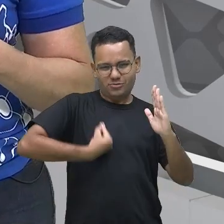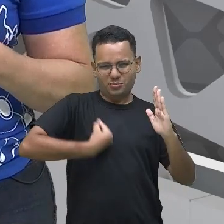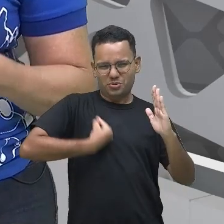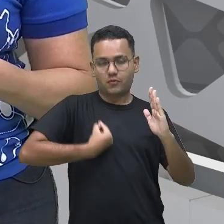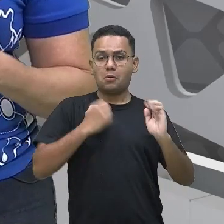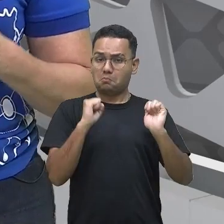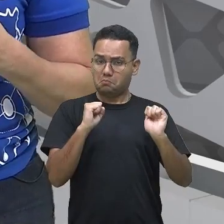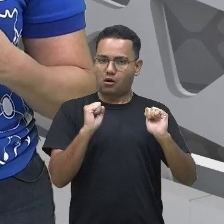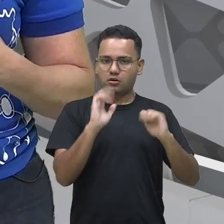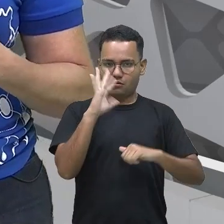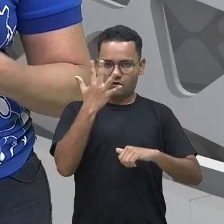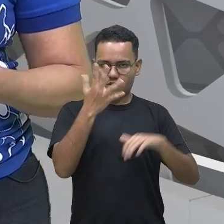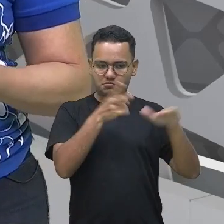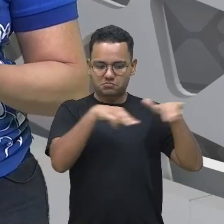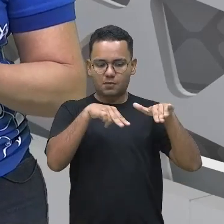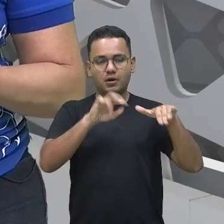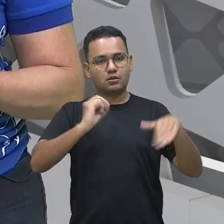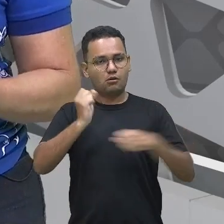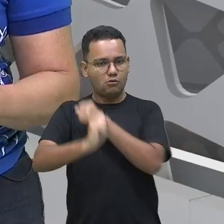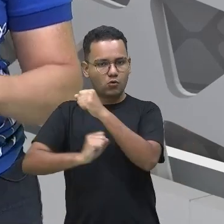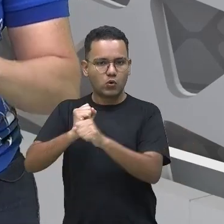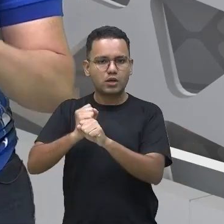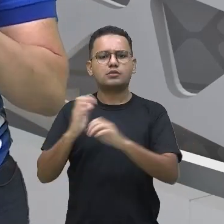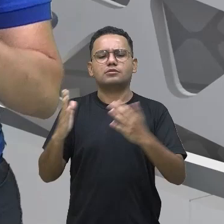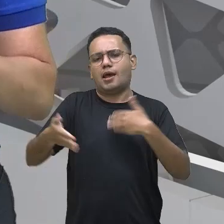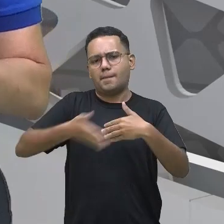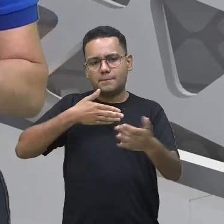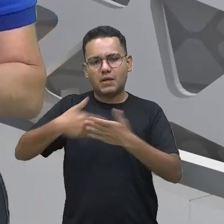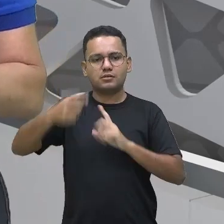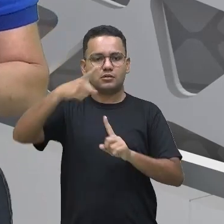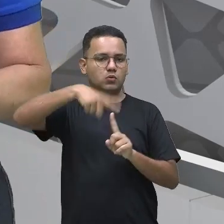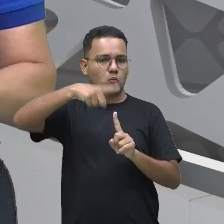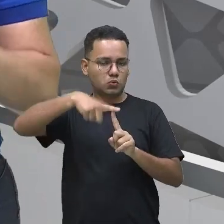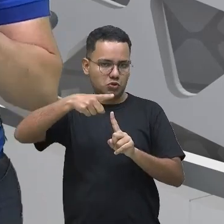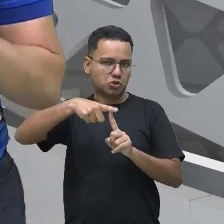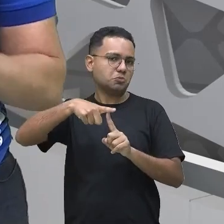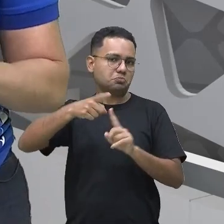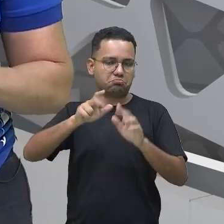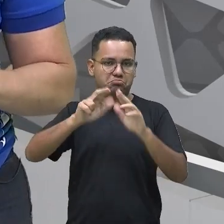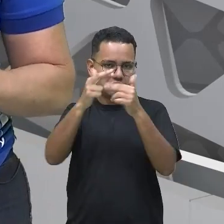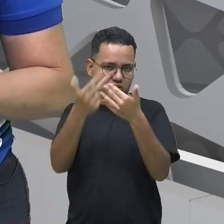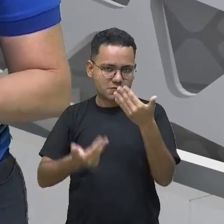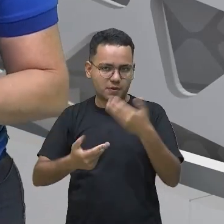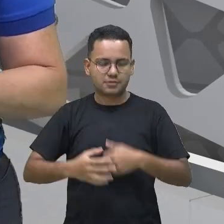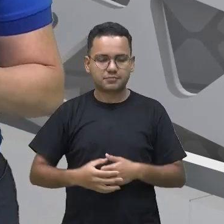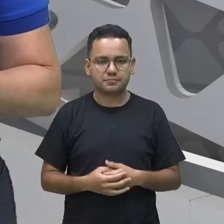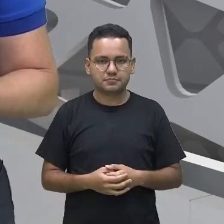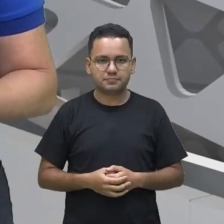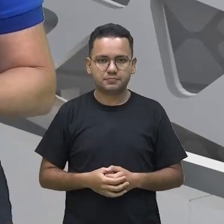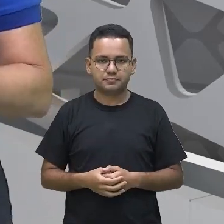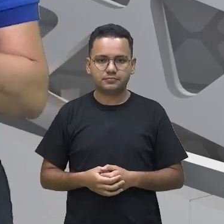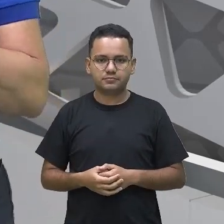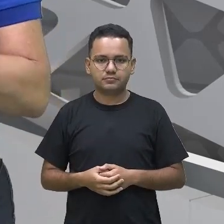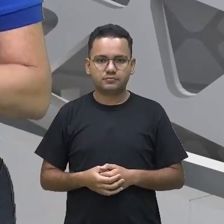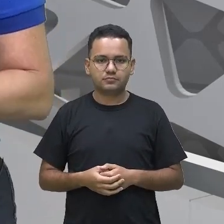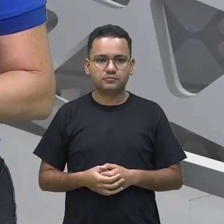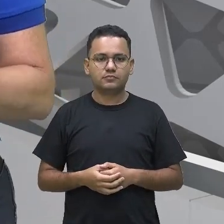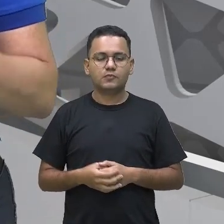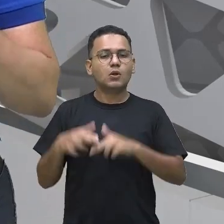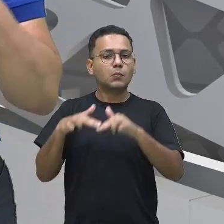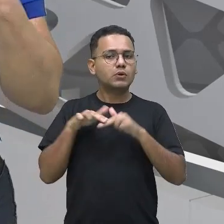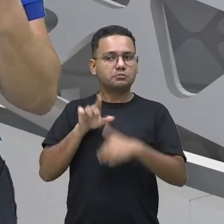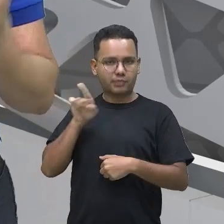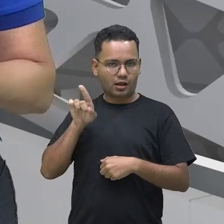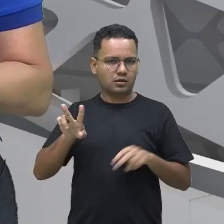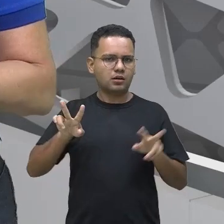estágio adulto dependendo da espécie. E o que que é isso? Isso é um texto que fala do ciclo da